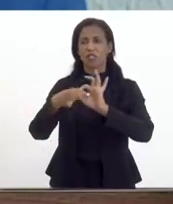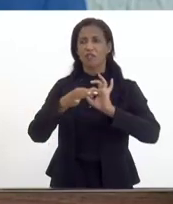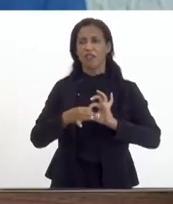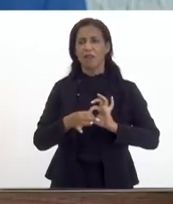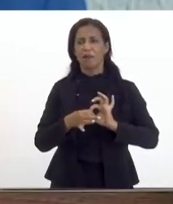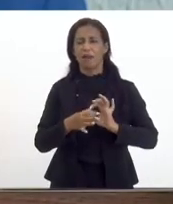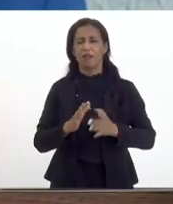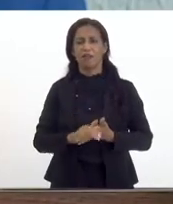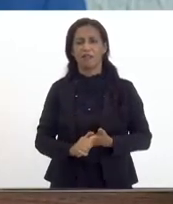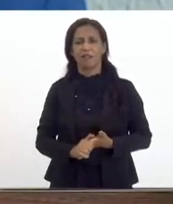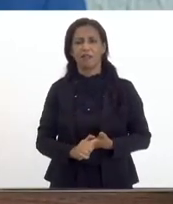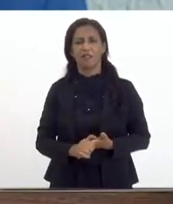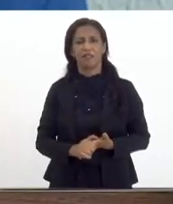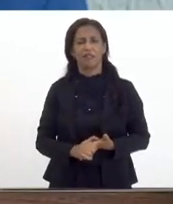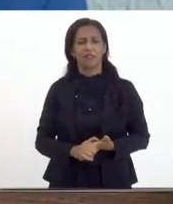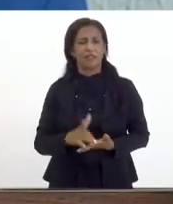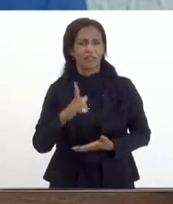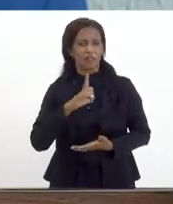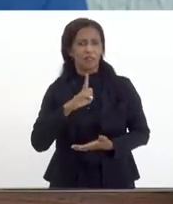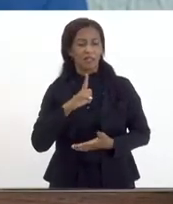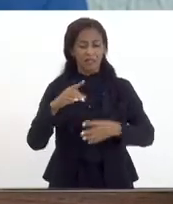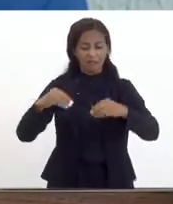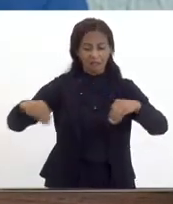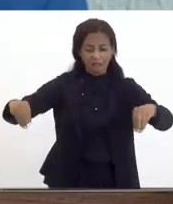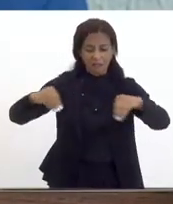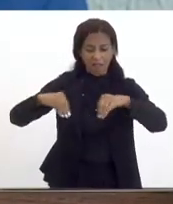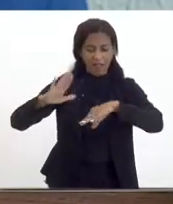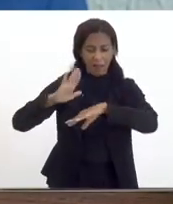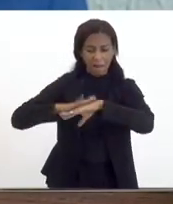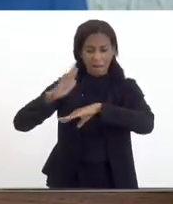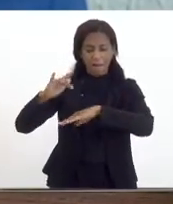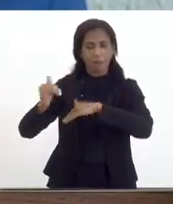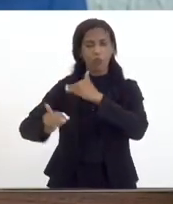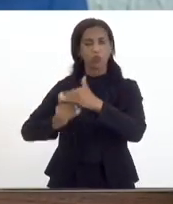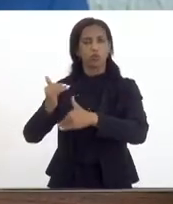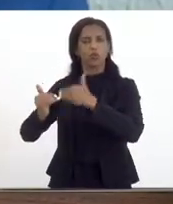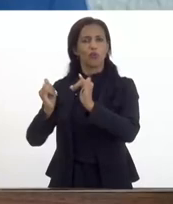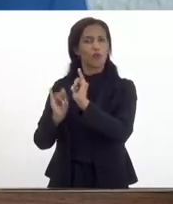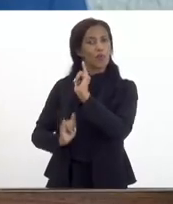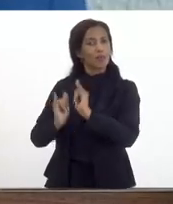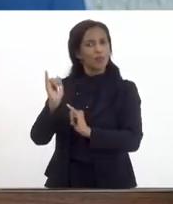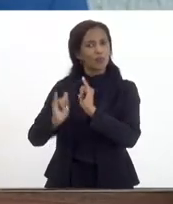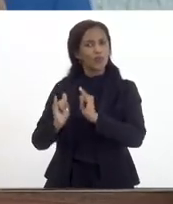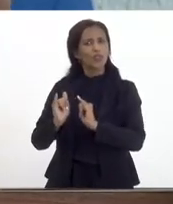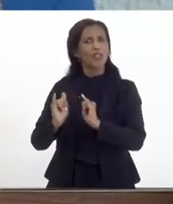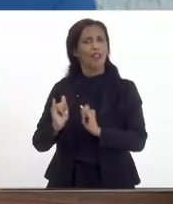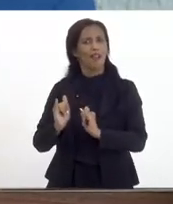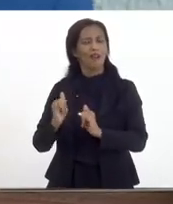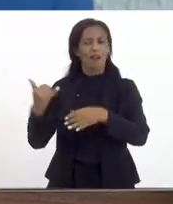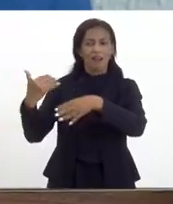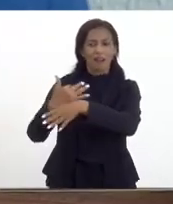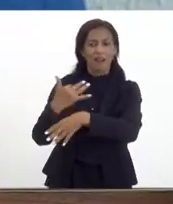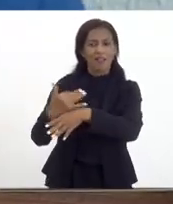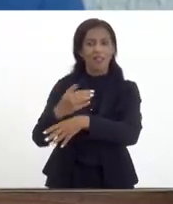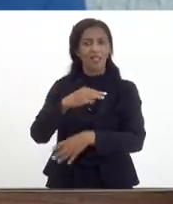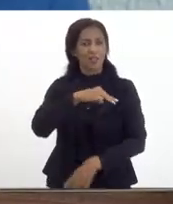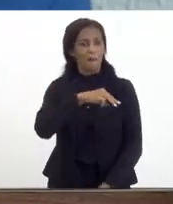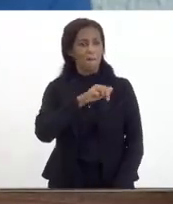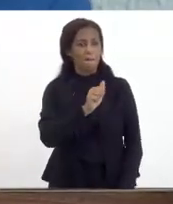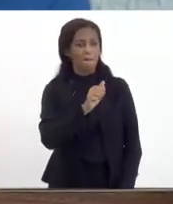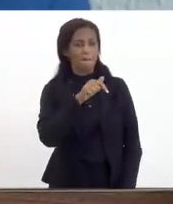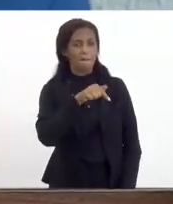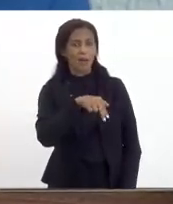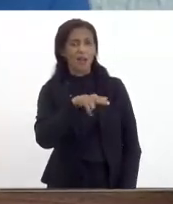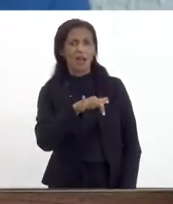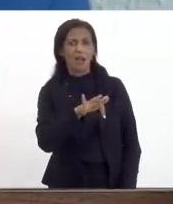Lucas que é tem terra muito para o desenvolvimento industrial a cidade de Mangaratiba que não